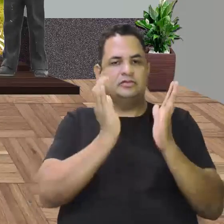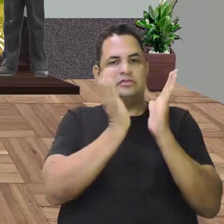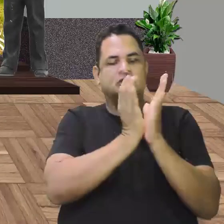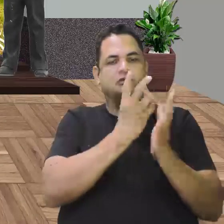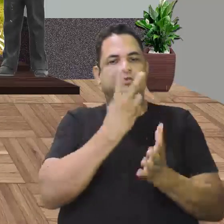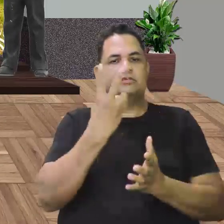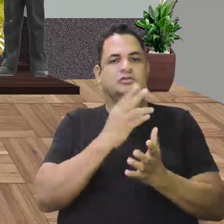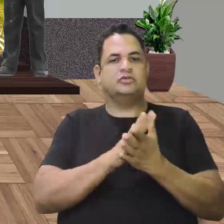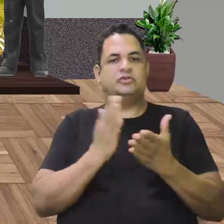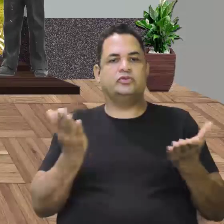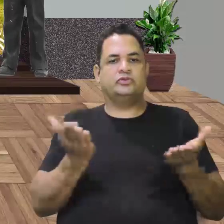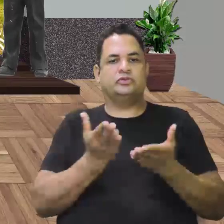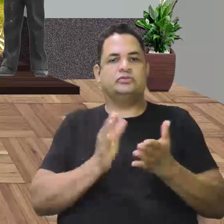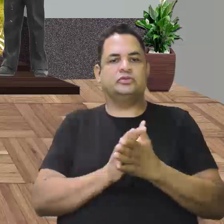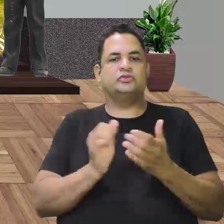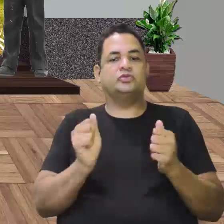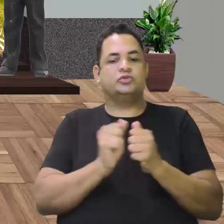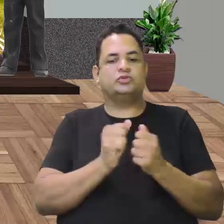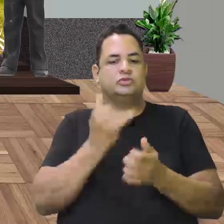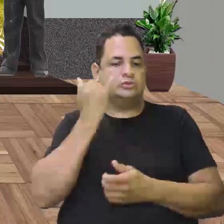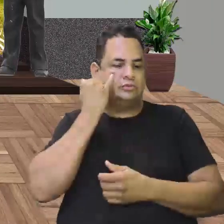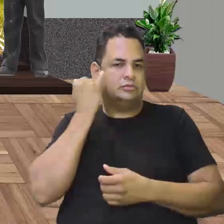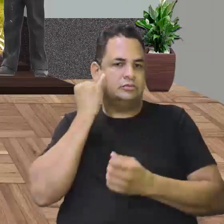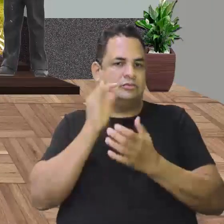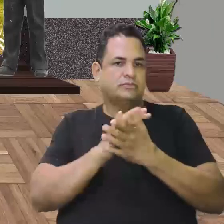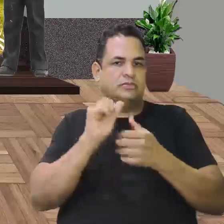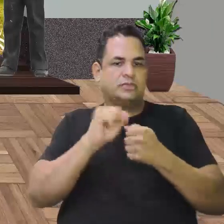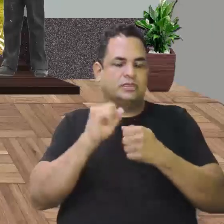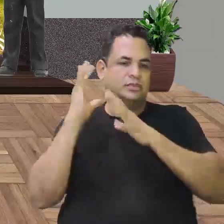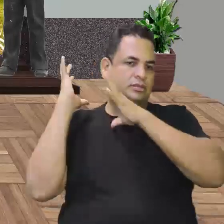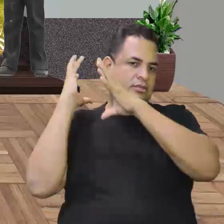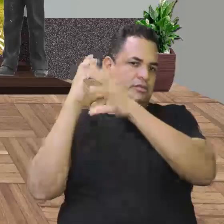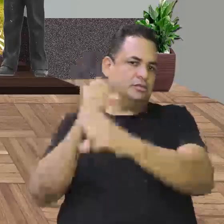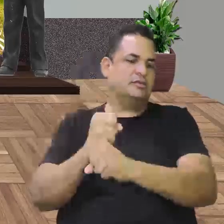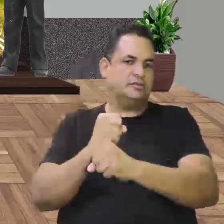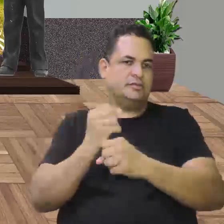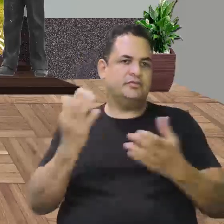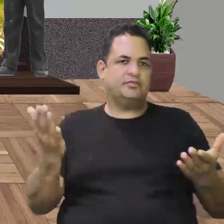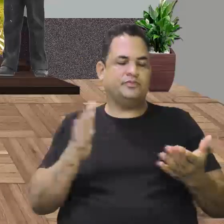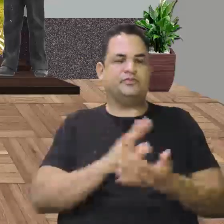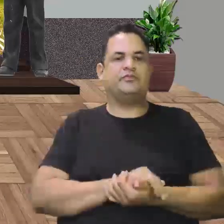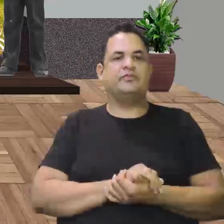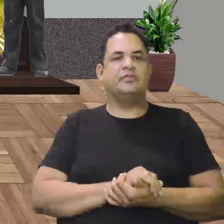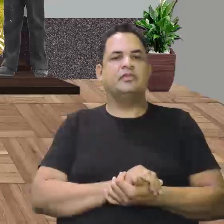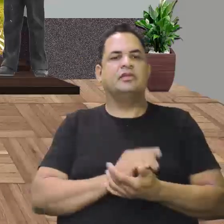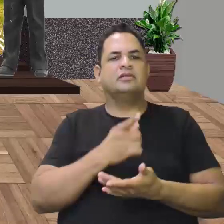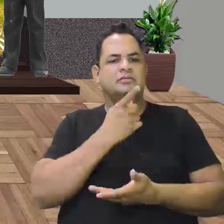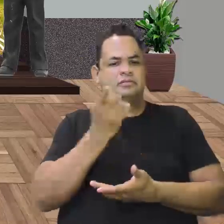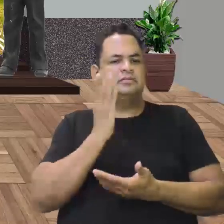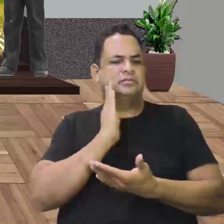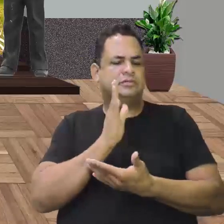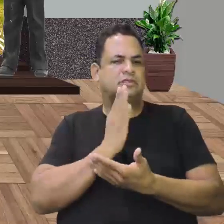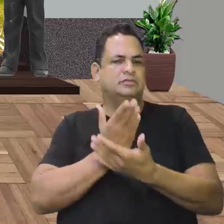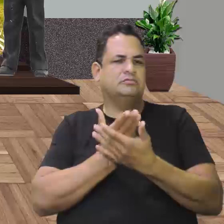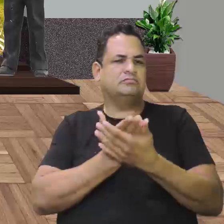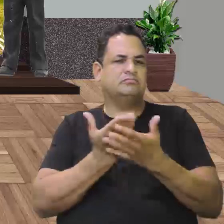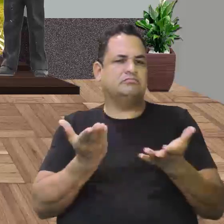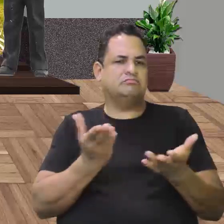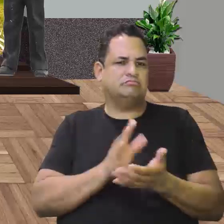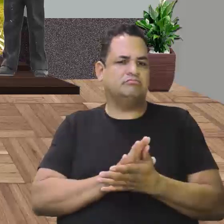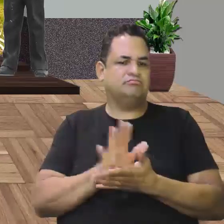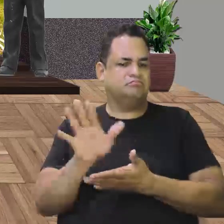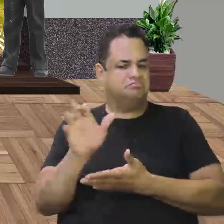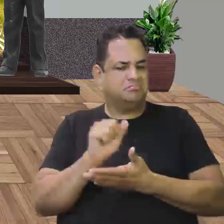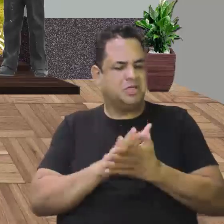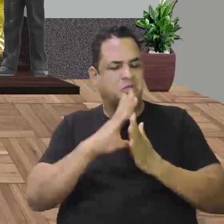Hoje eu estarei aqui, eu e o Sam estaremos aqui com vocês fazendo essa revisão e vocês já estudaram, sei que vocês estudaram,